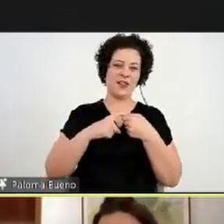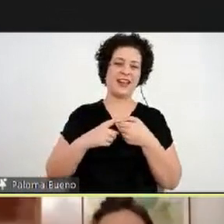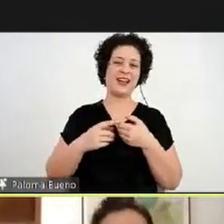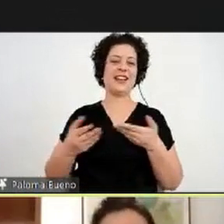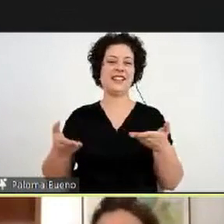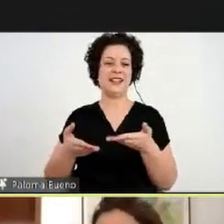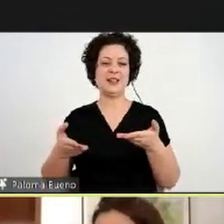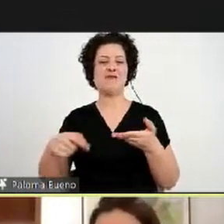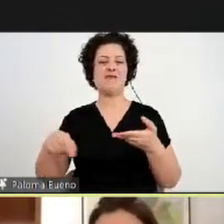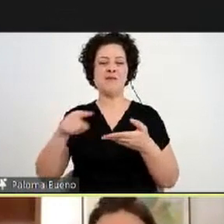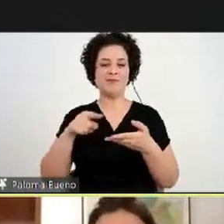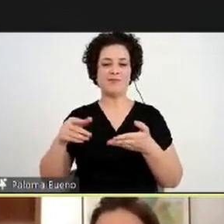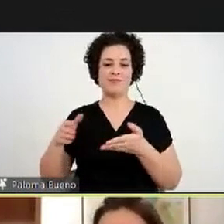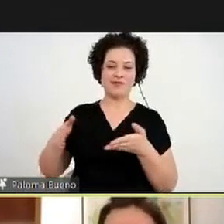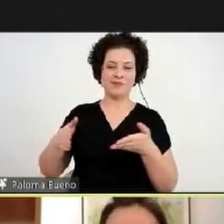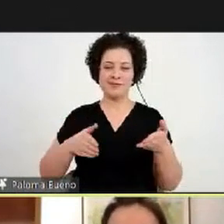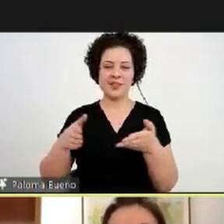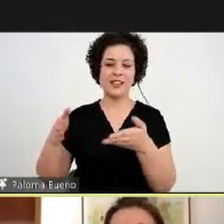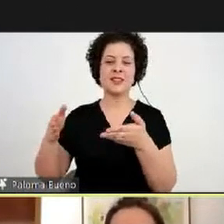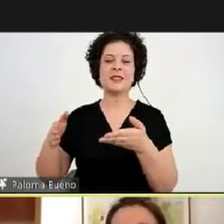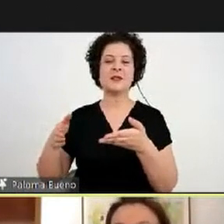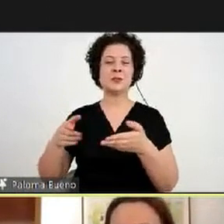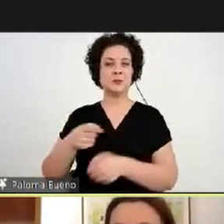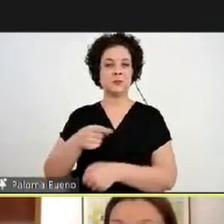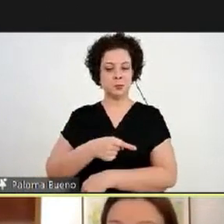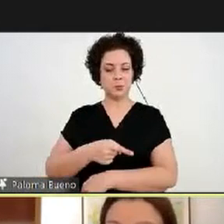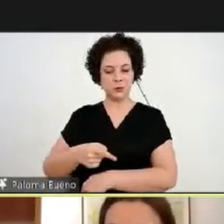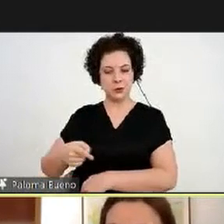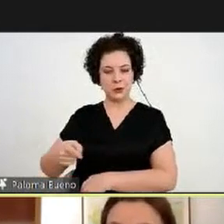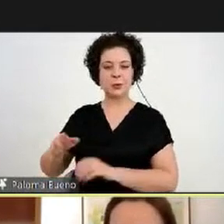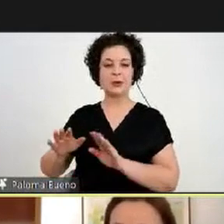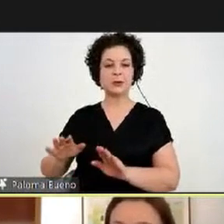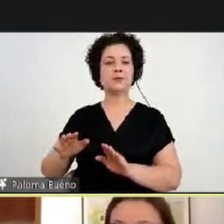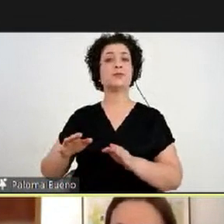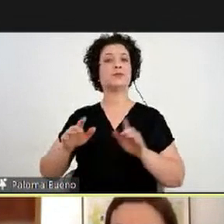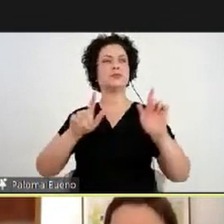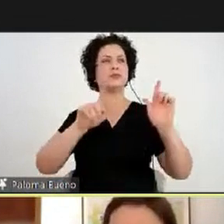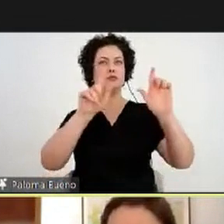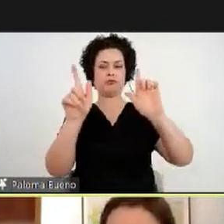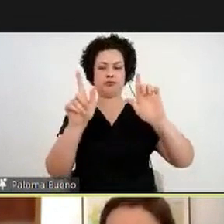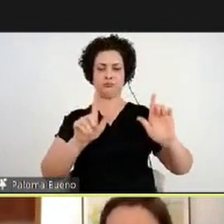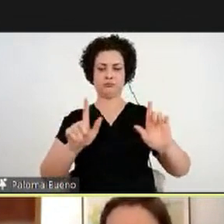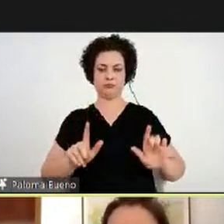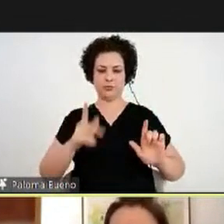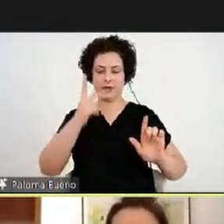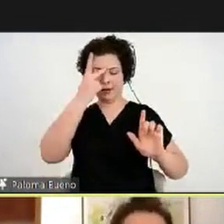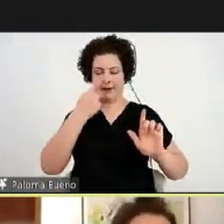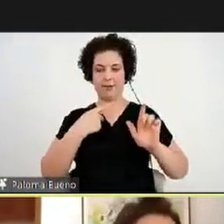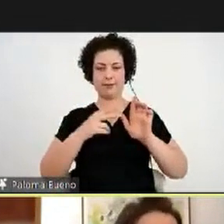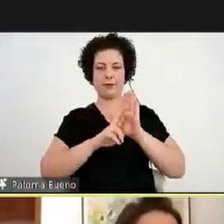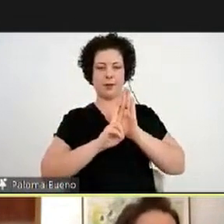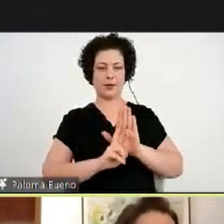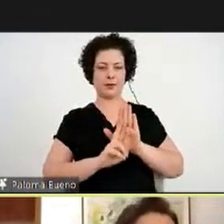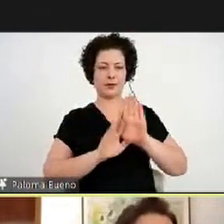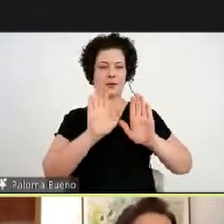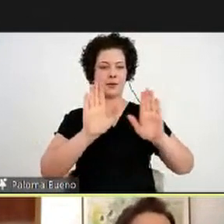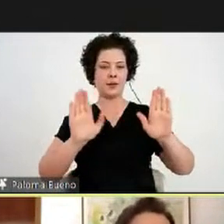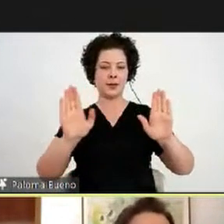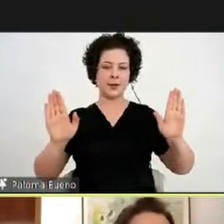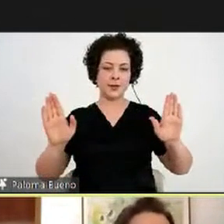vocês, isso vai caminhando durante a semana. Aqui, então, a gente continua a temática da autorrepresentação na exposição.